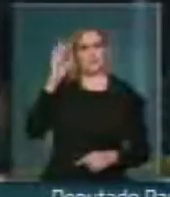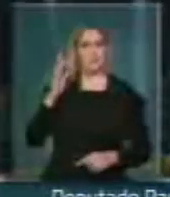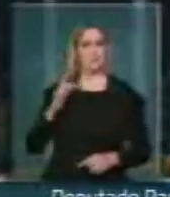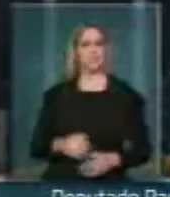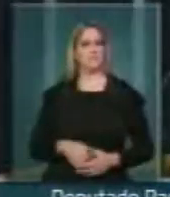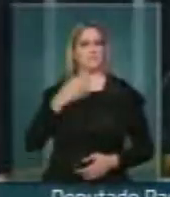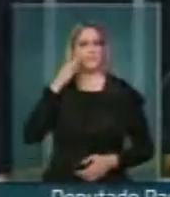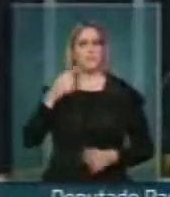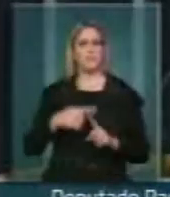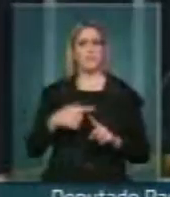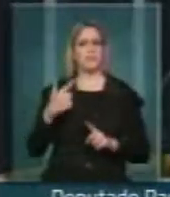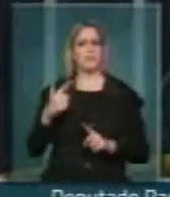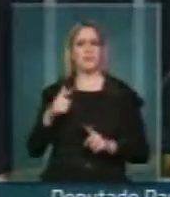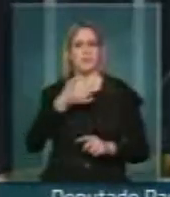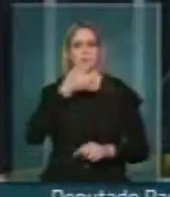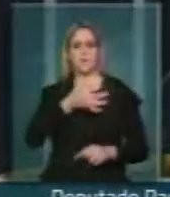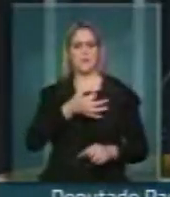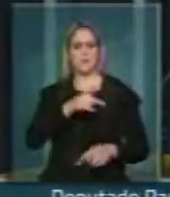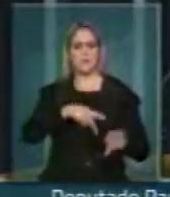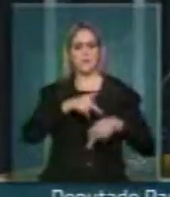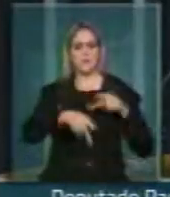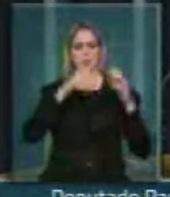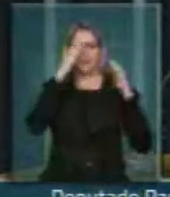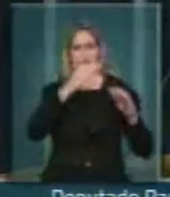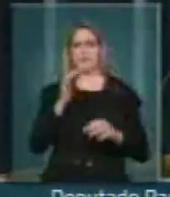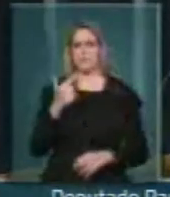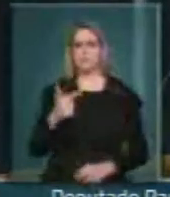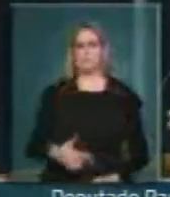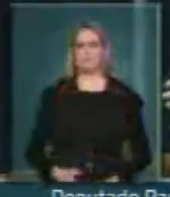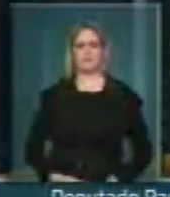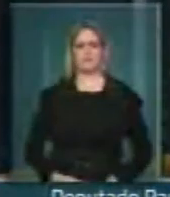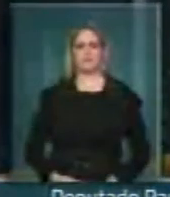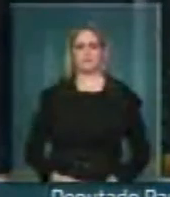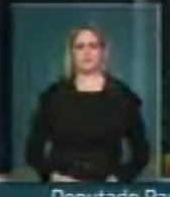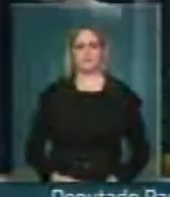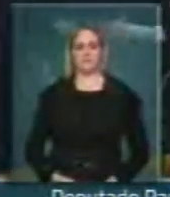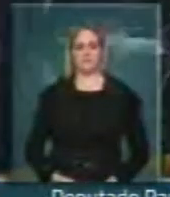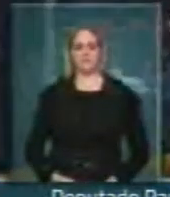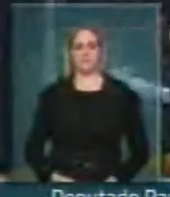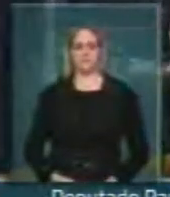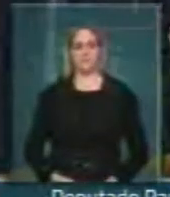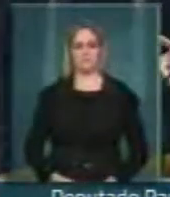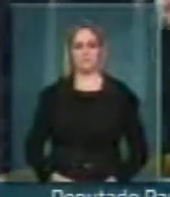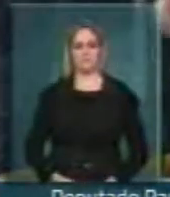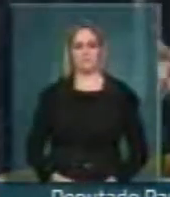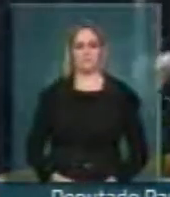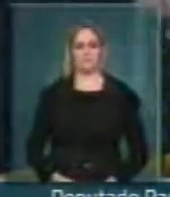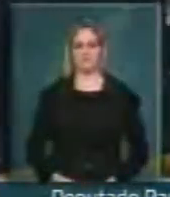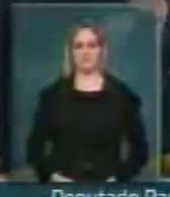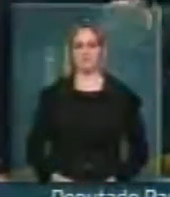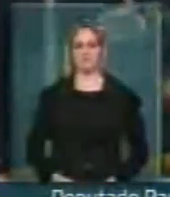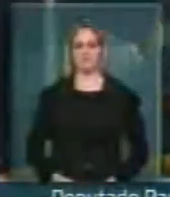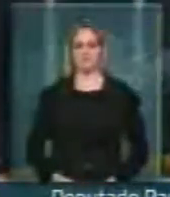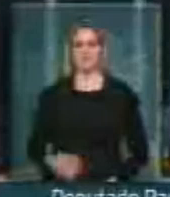tratado a opinião pública nacional, ou restringimos exatamente aqui na